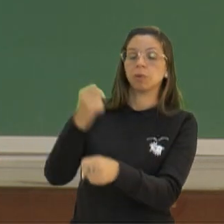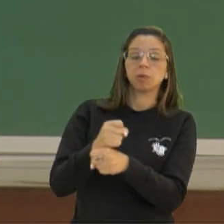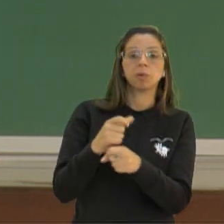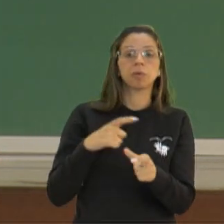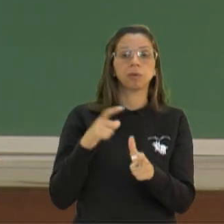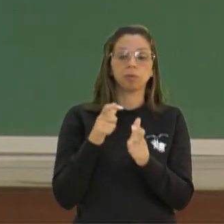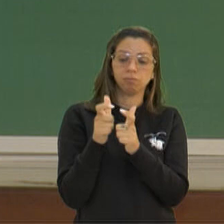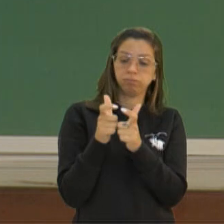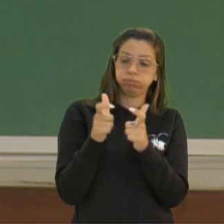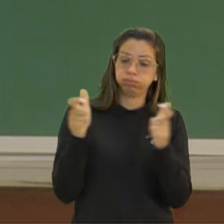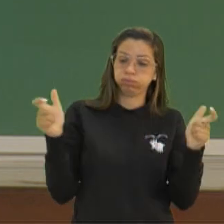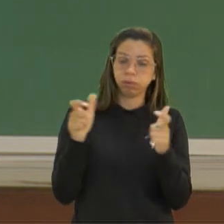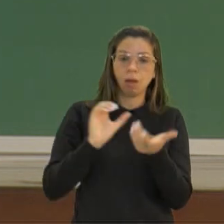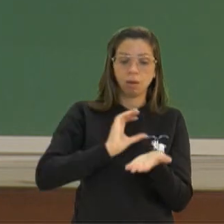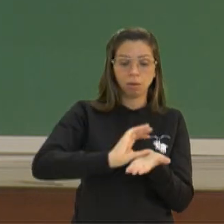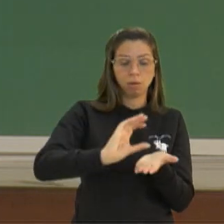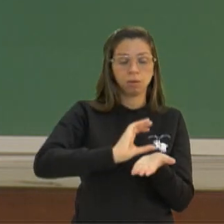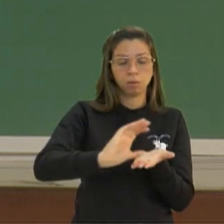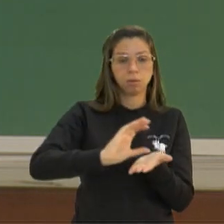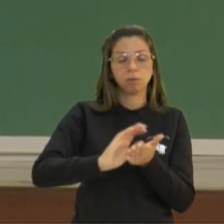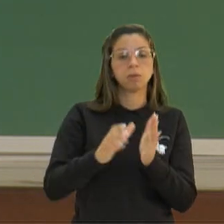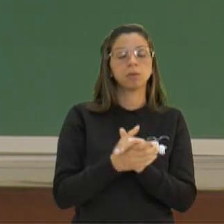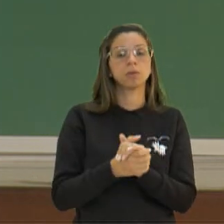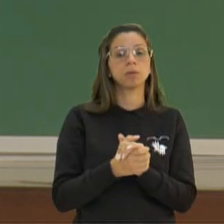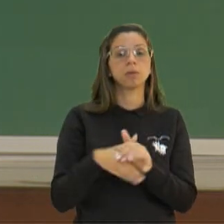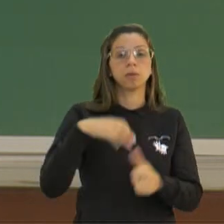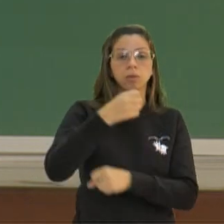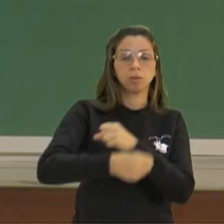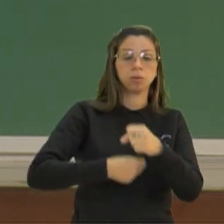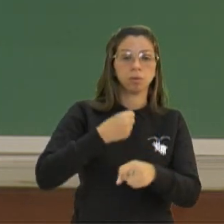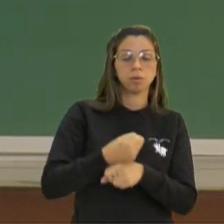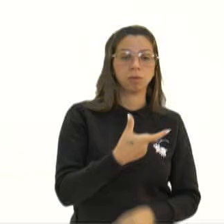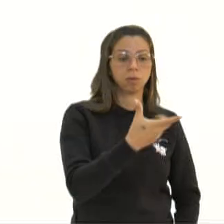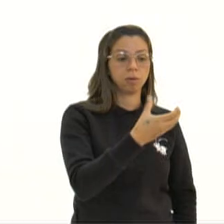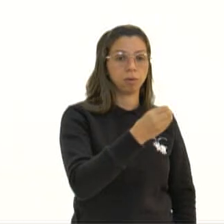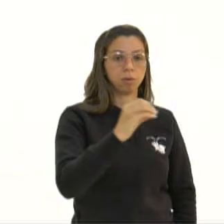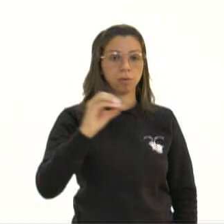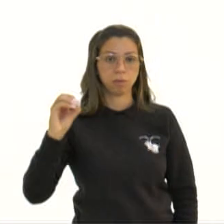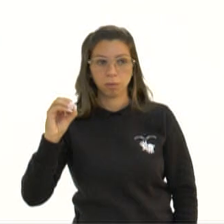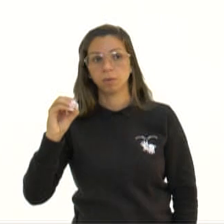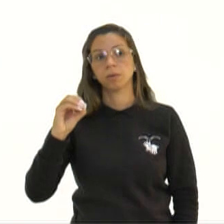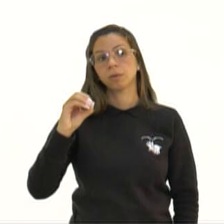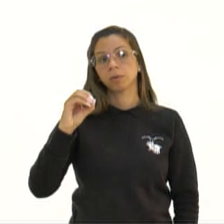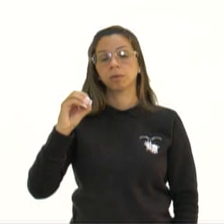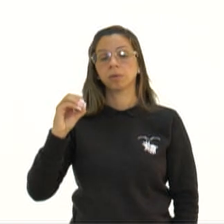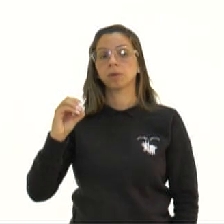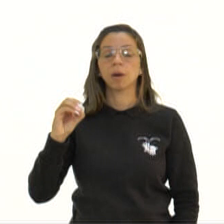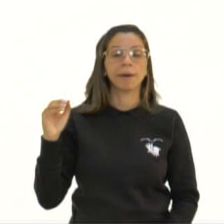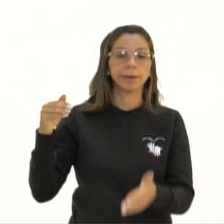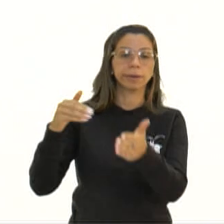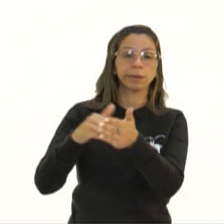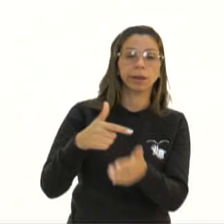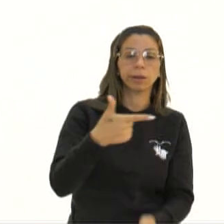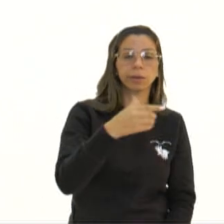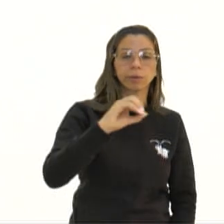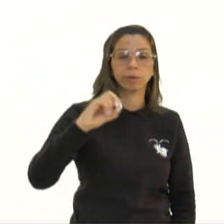econômico do mundo aconteceu entre os anos 2000 e já está aqui uma projeção por ano de 2025,